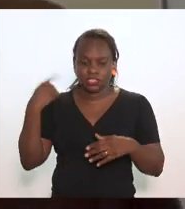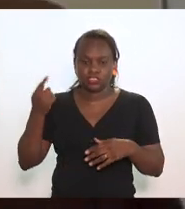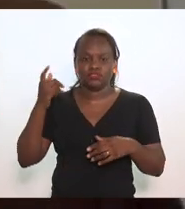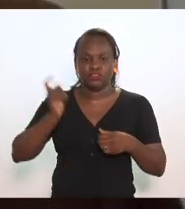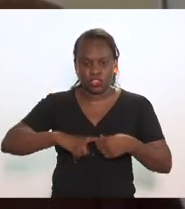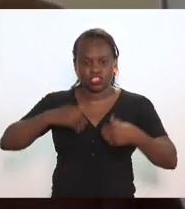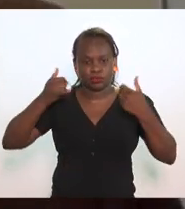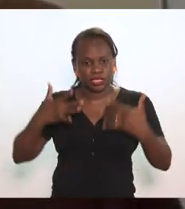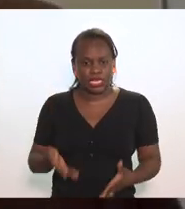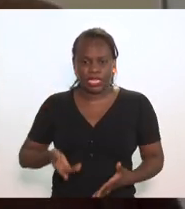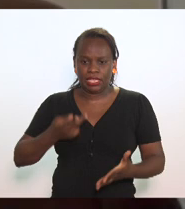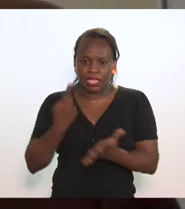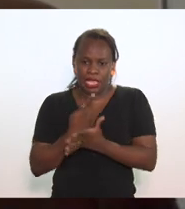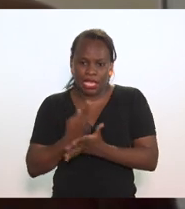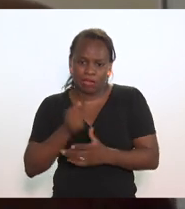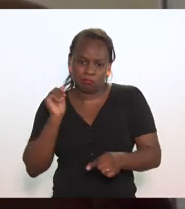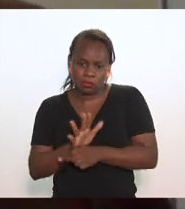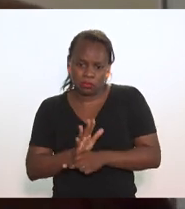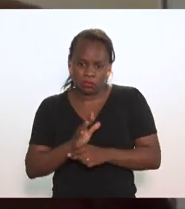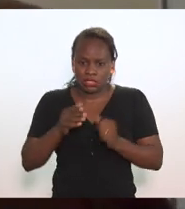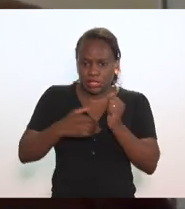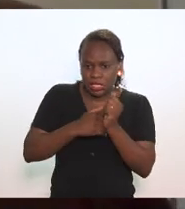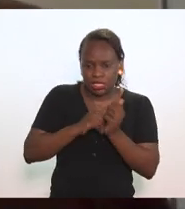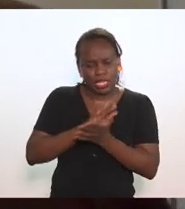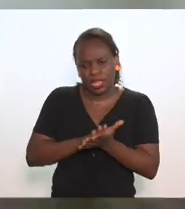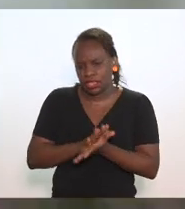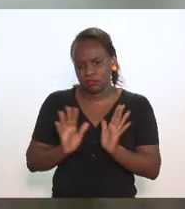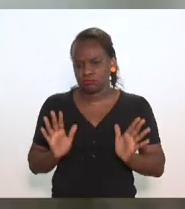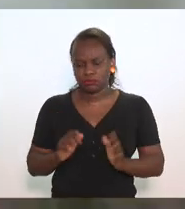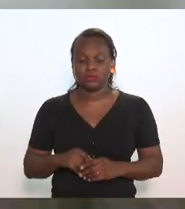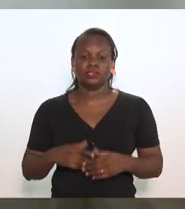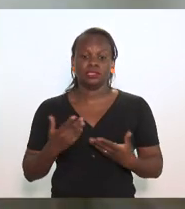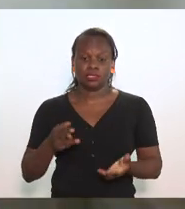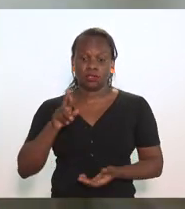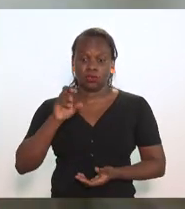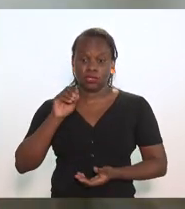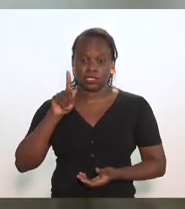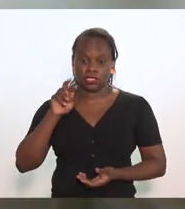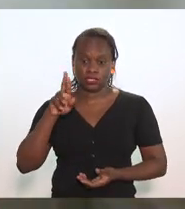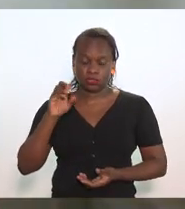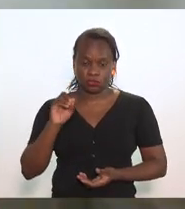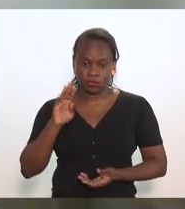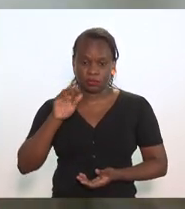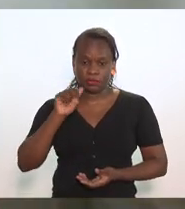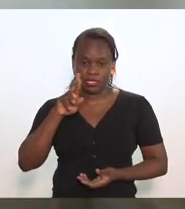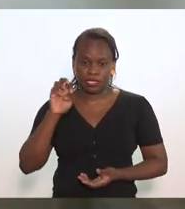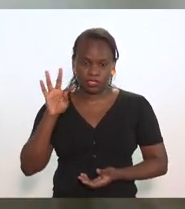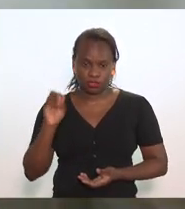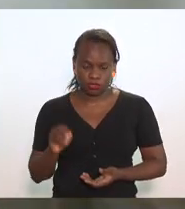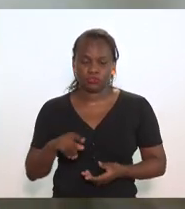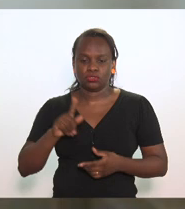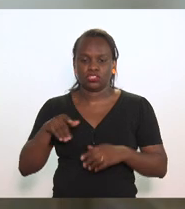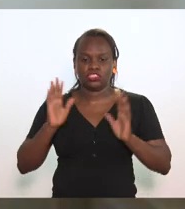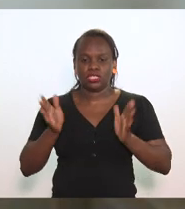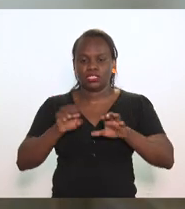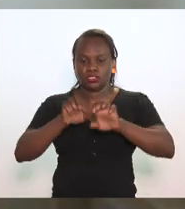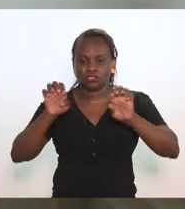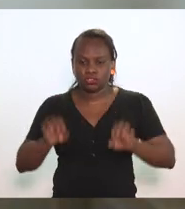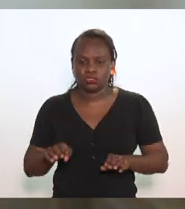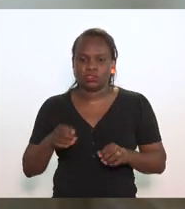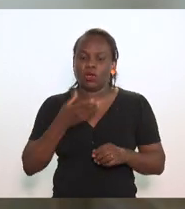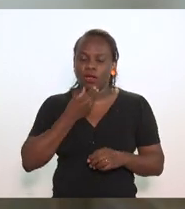fere nenhum princípio de sigilo. Então, Rodrigo Barreto, nós estruturamos, doutor Mauro Osório